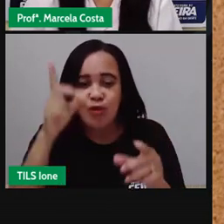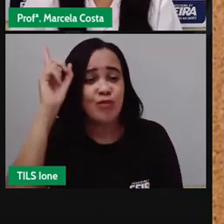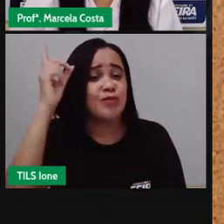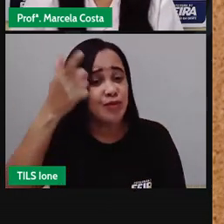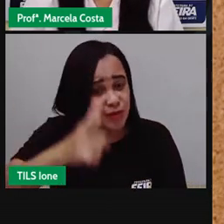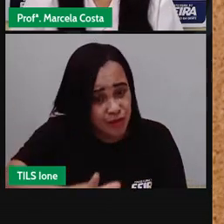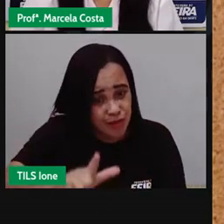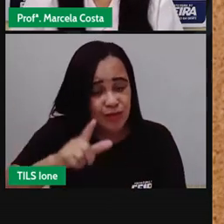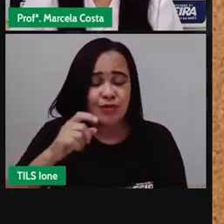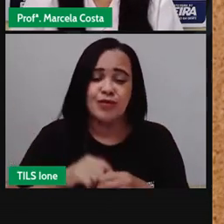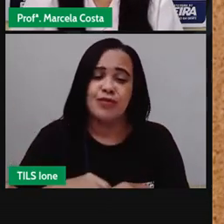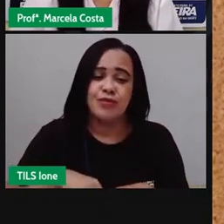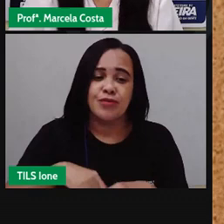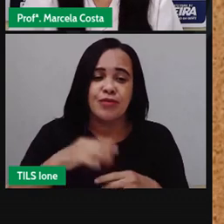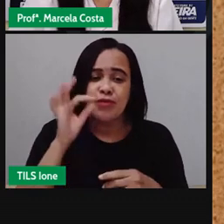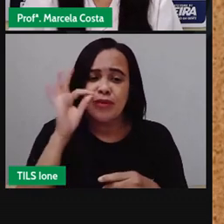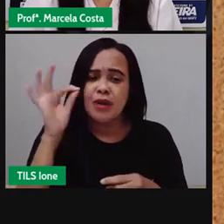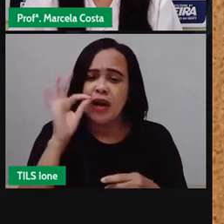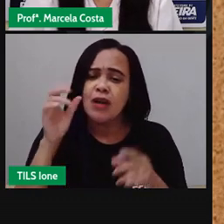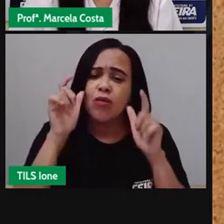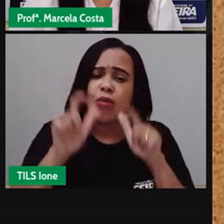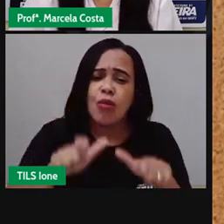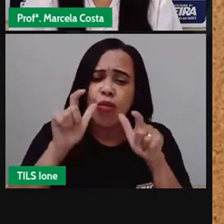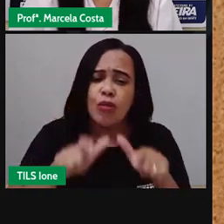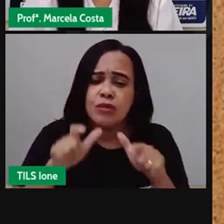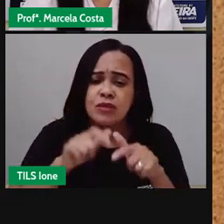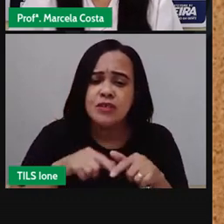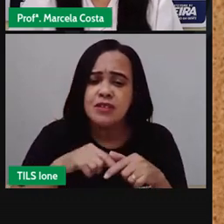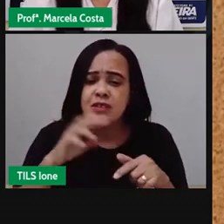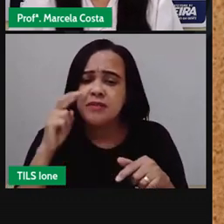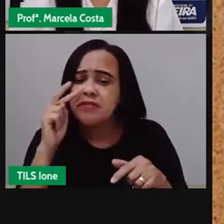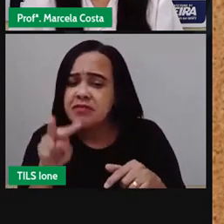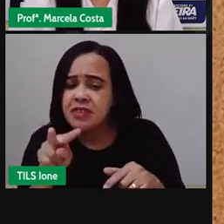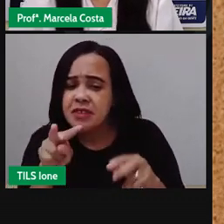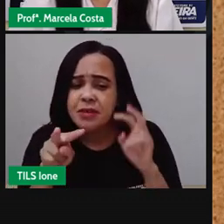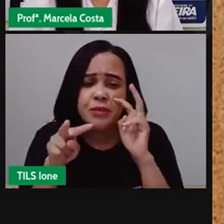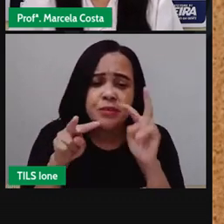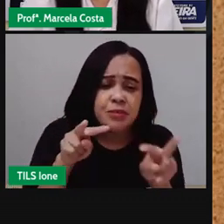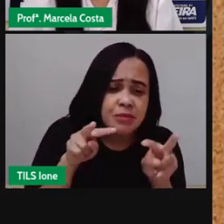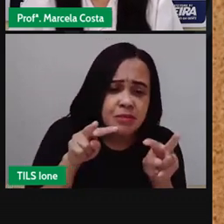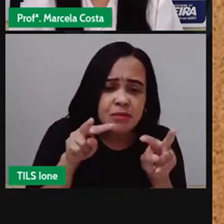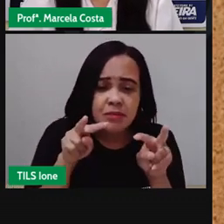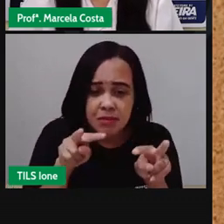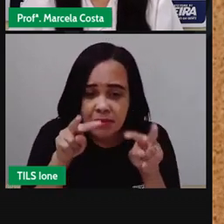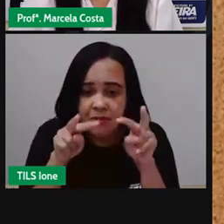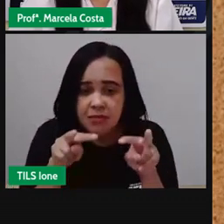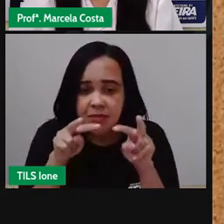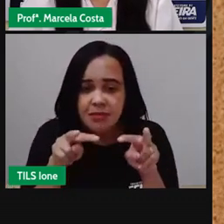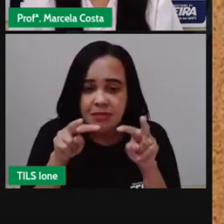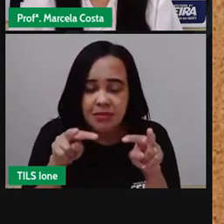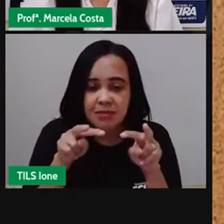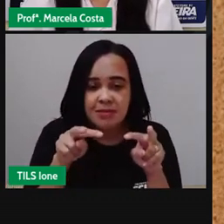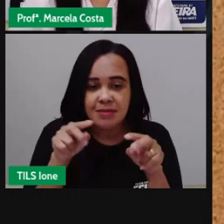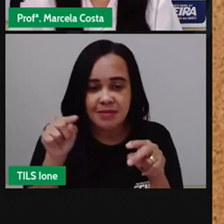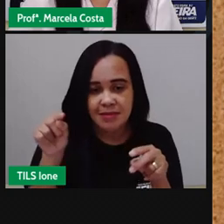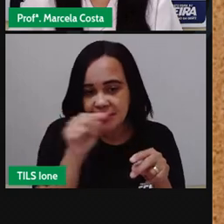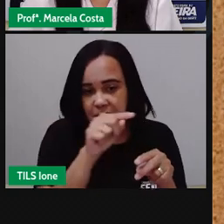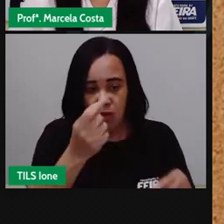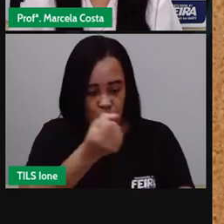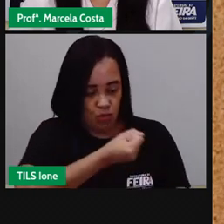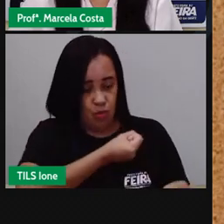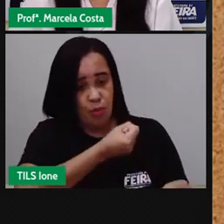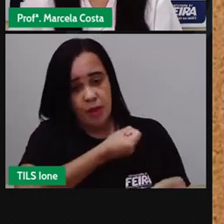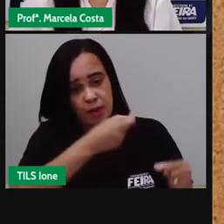aí eu vou vir aqui ver a barra vou seguir daqui para a linha vertical